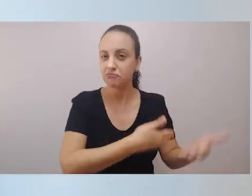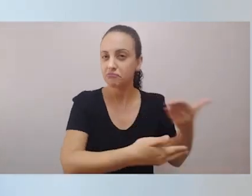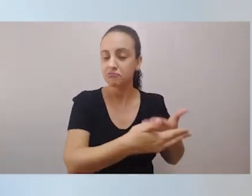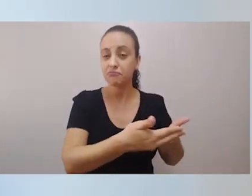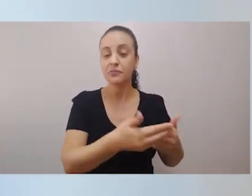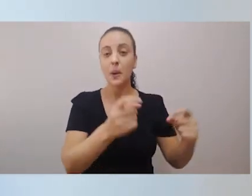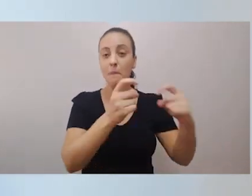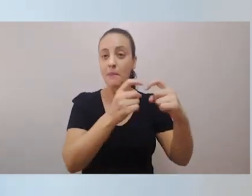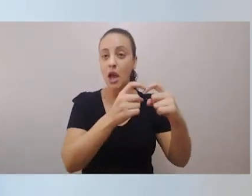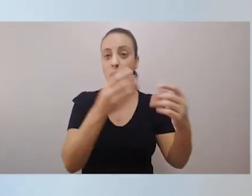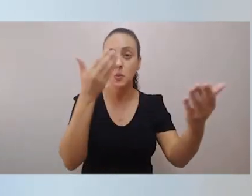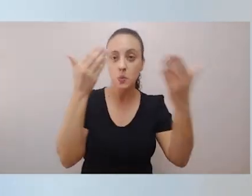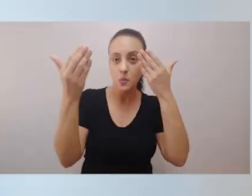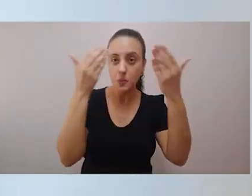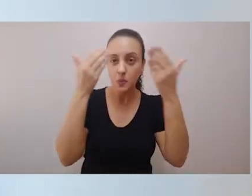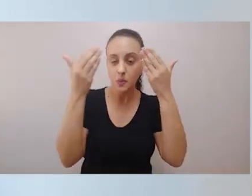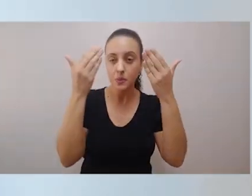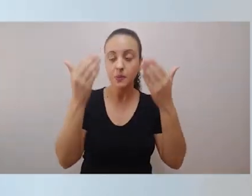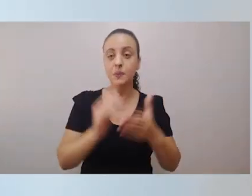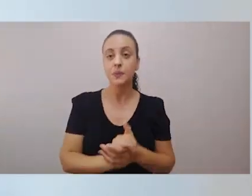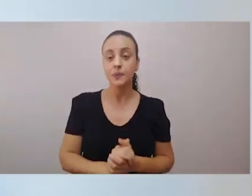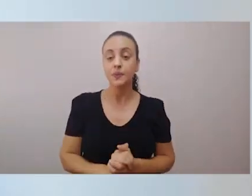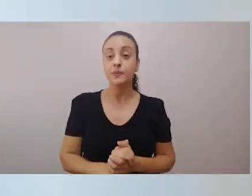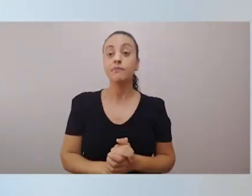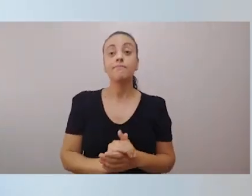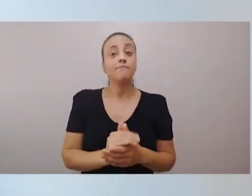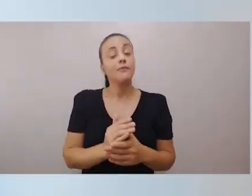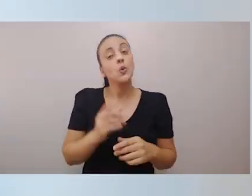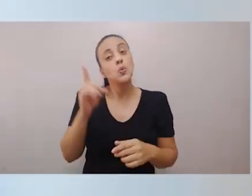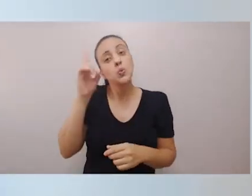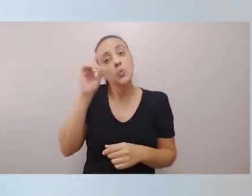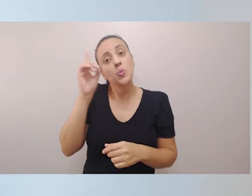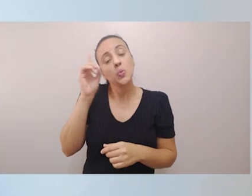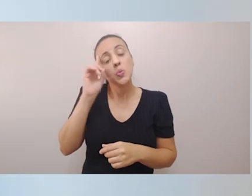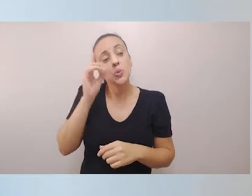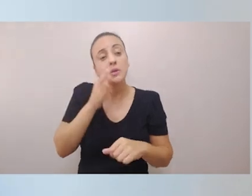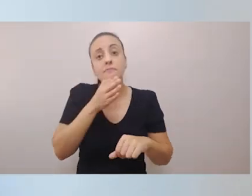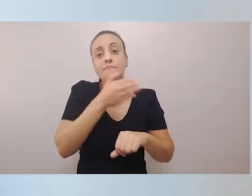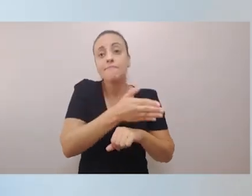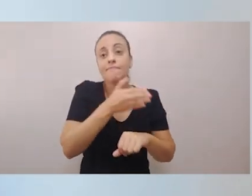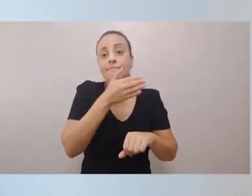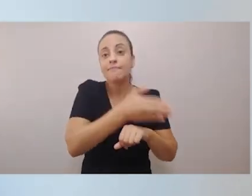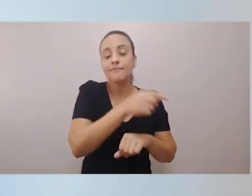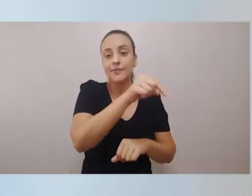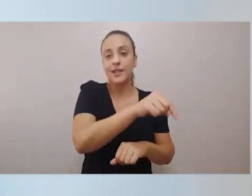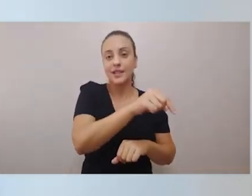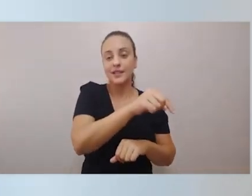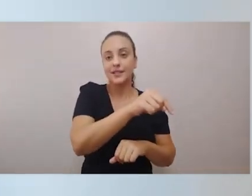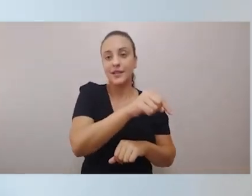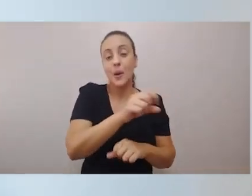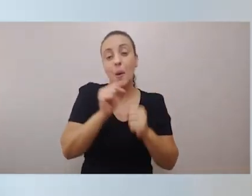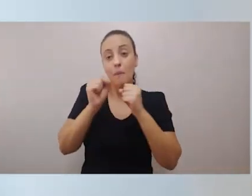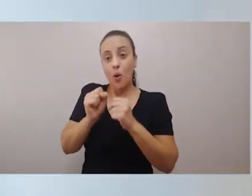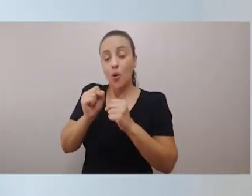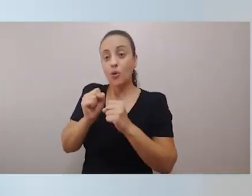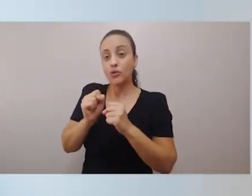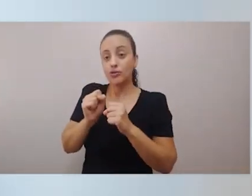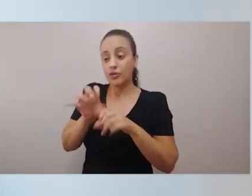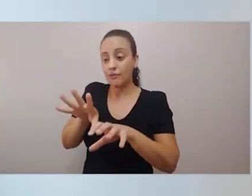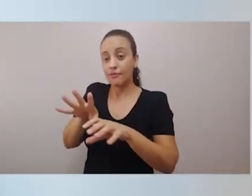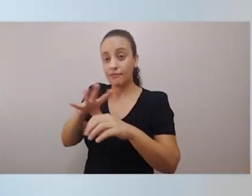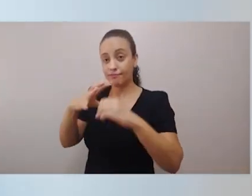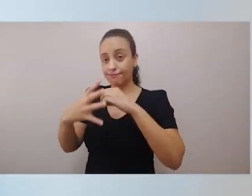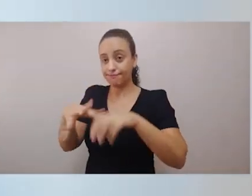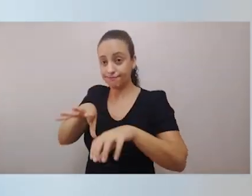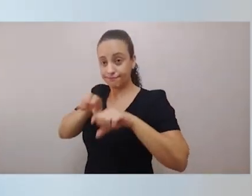eles realmente entram e saem do sistema todos os dias. Quando eles entram no sistema, eles podem estar levando